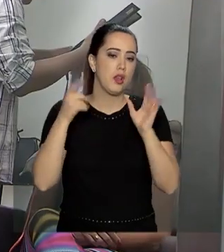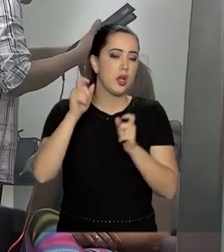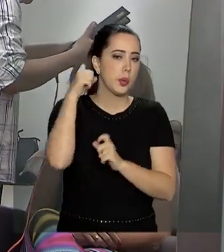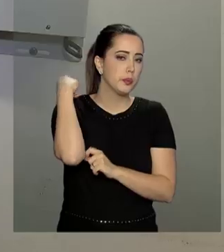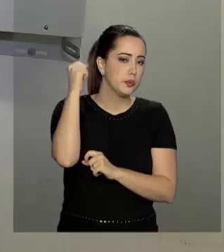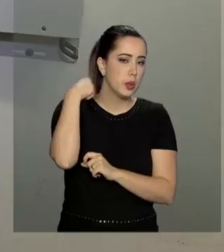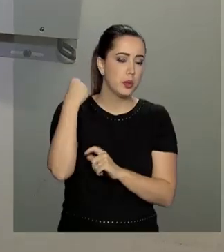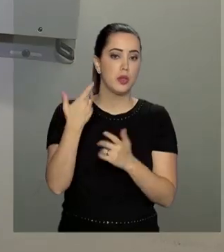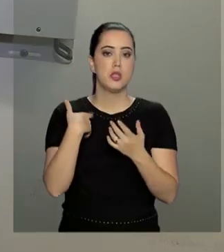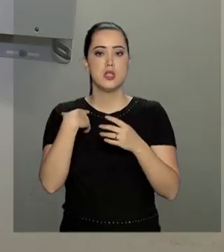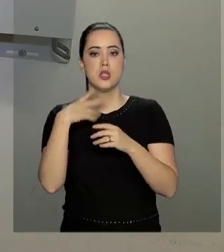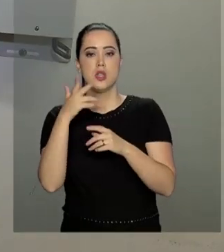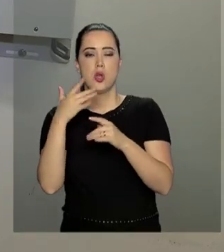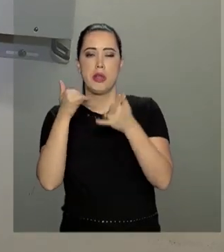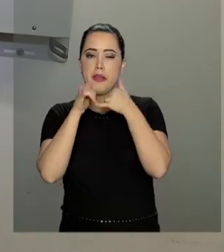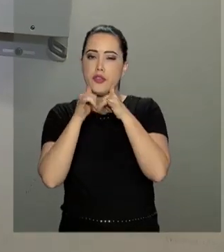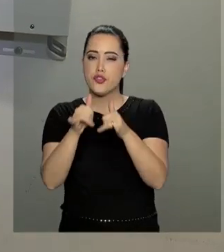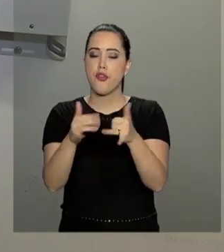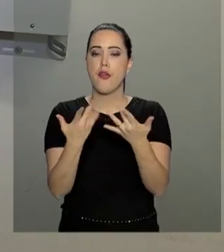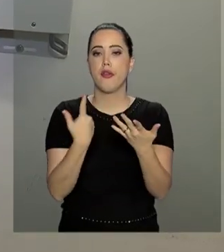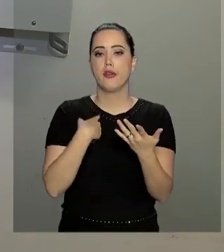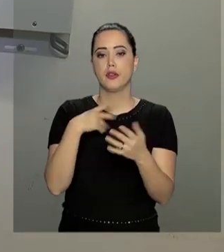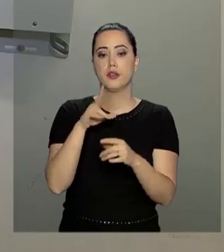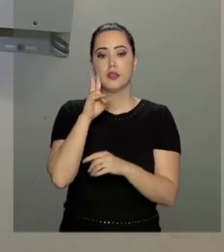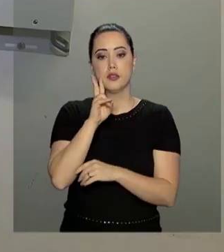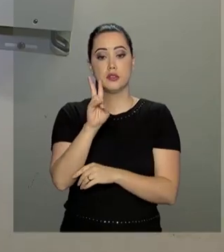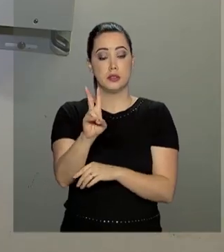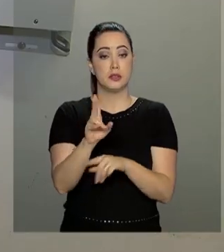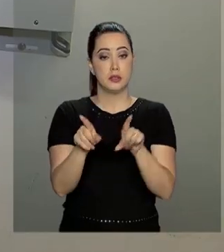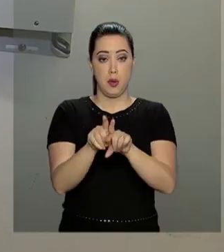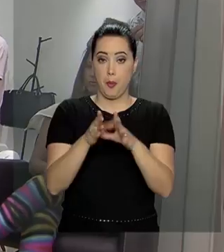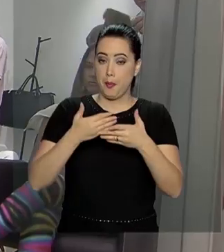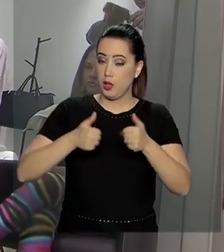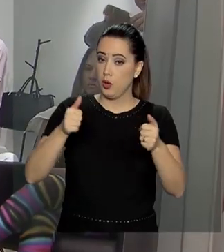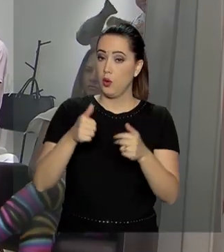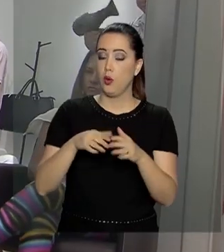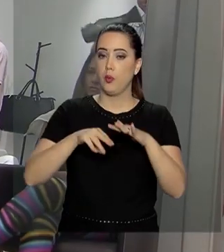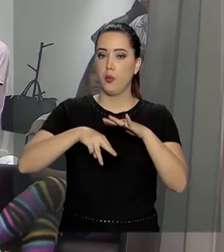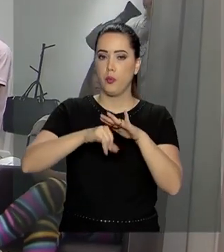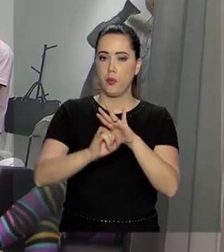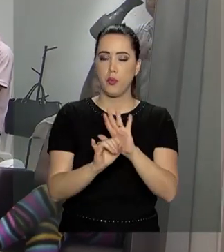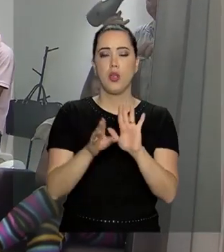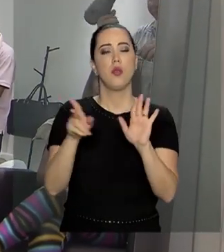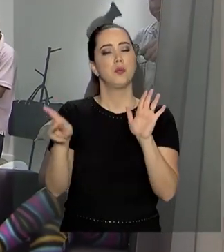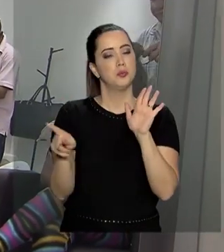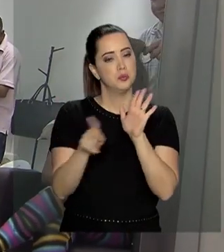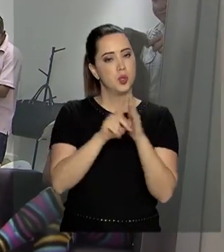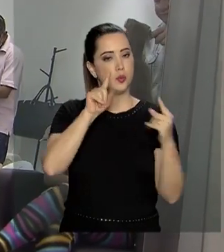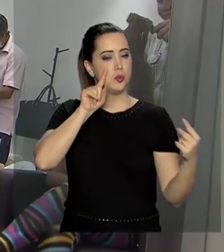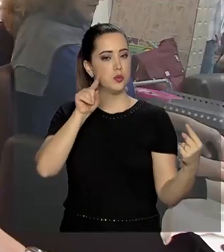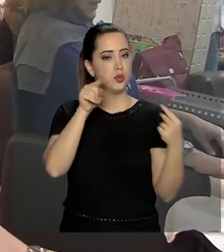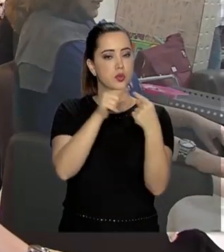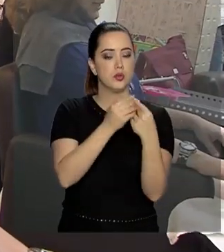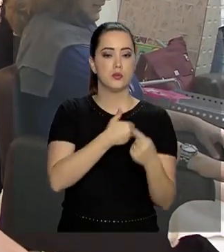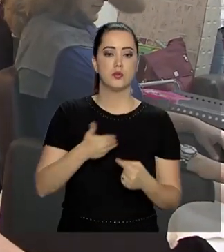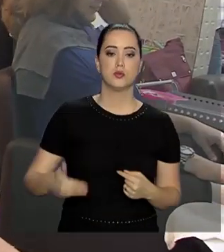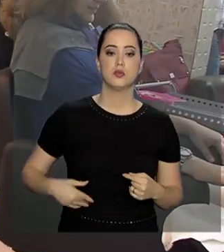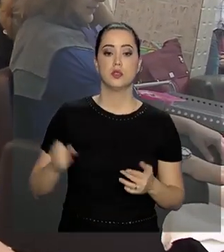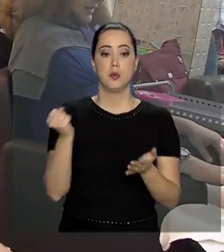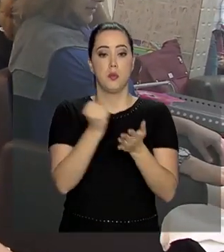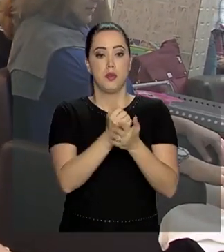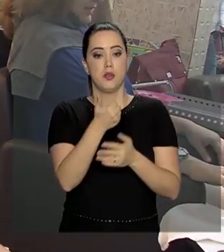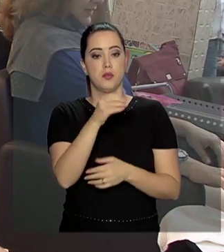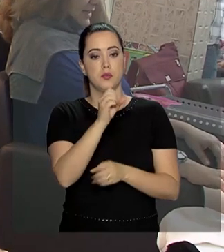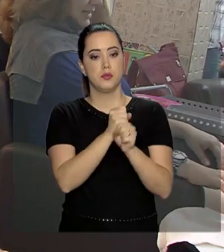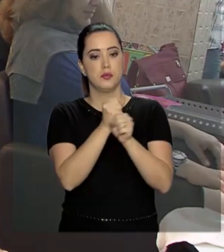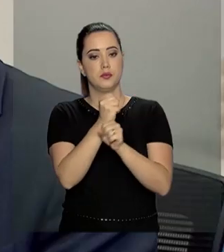cabeleireiros, eletricistas. Mas, revistar e fortalecer o MEI é um dos focos do governo nesse ano, no marco dos 10